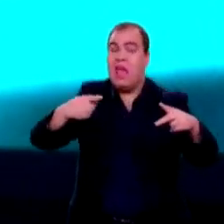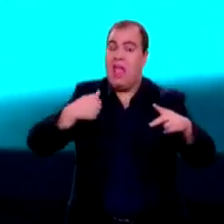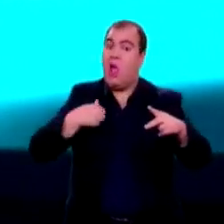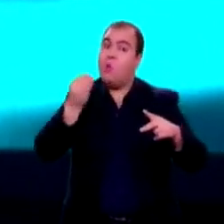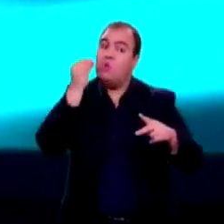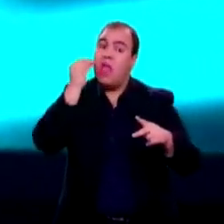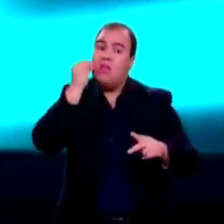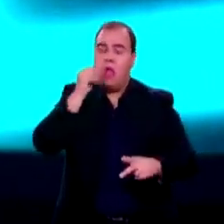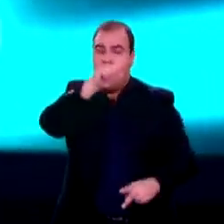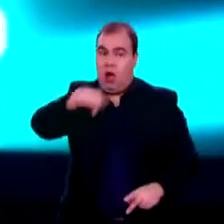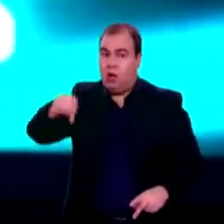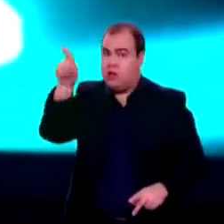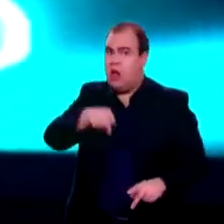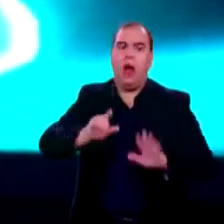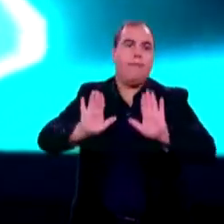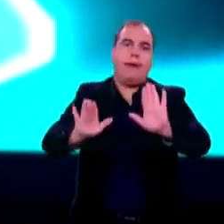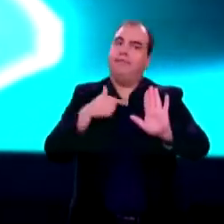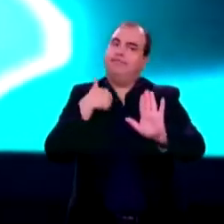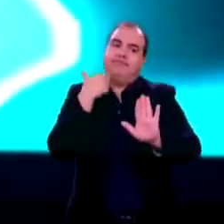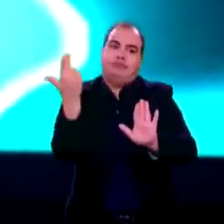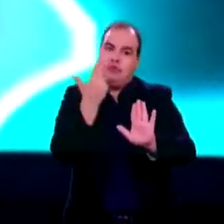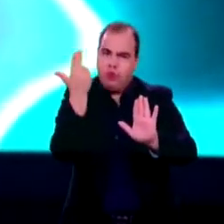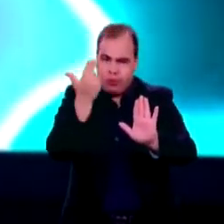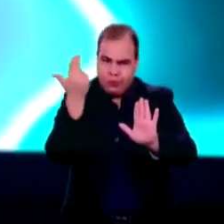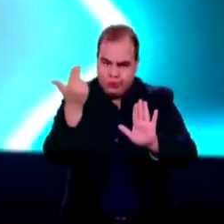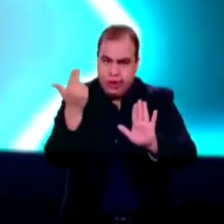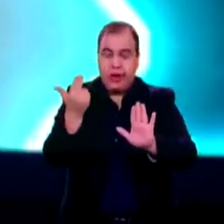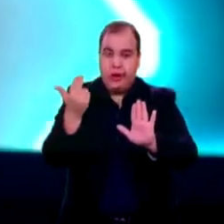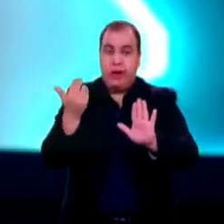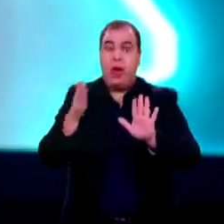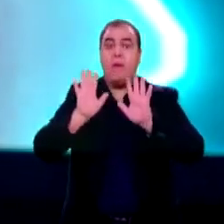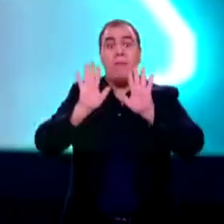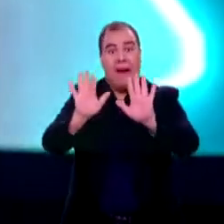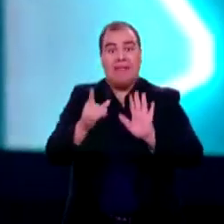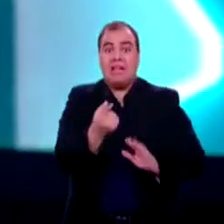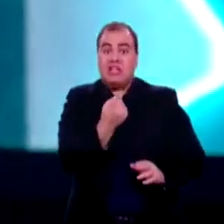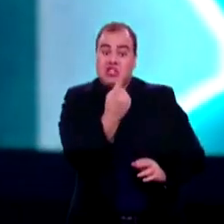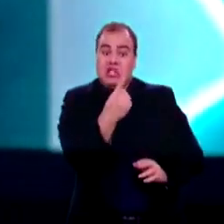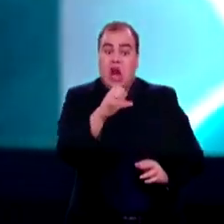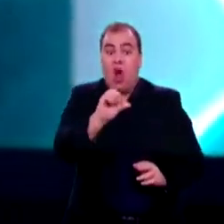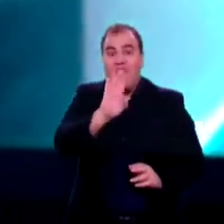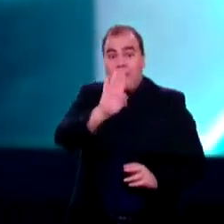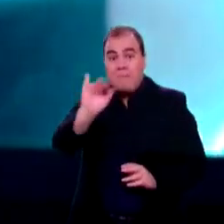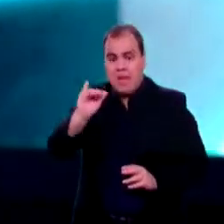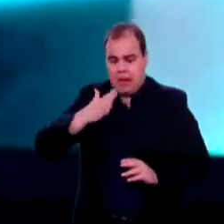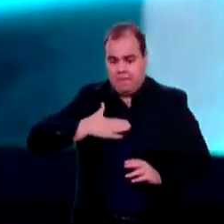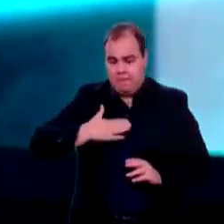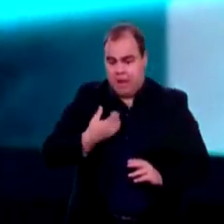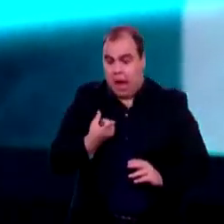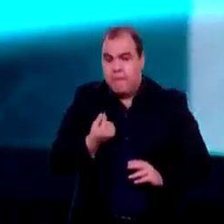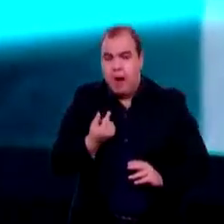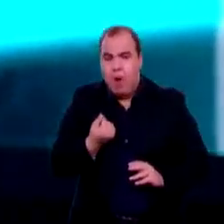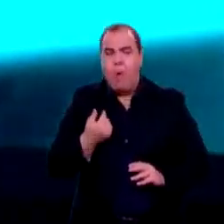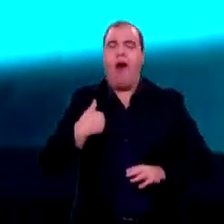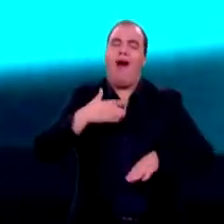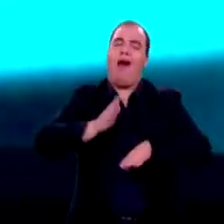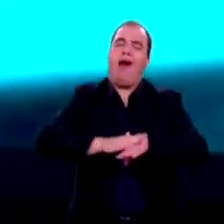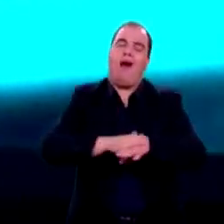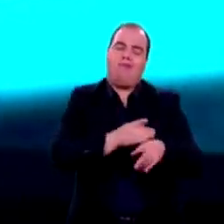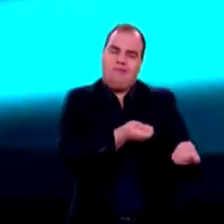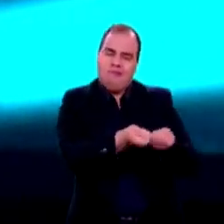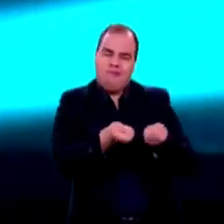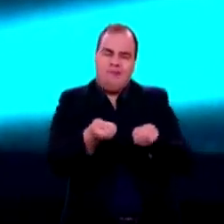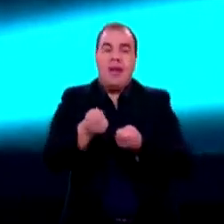não discute mais essa. Eu gostaria de que esse recurso, mais R$ 19 bilhões, estivesse em minhas mãos, com toda certeza. Se o